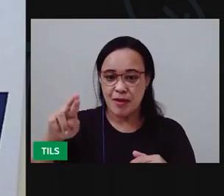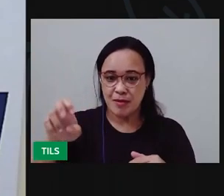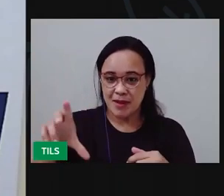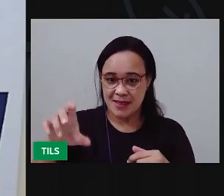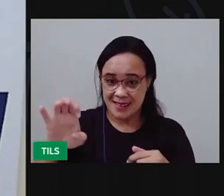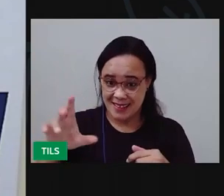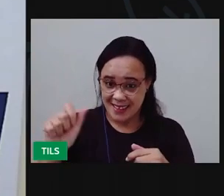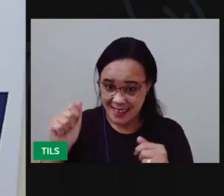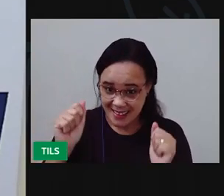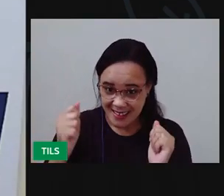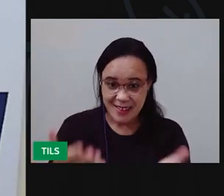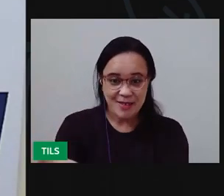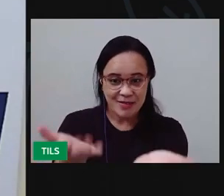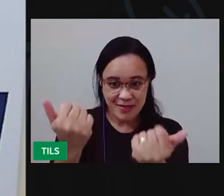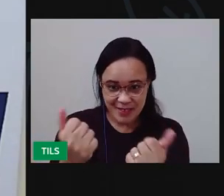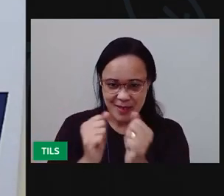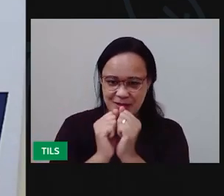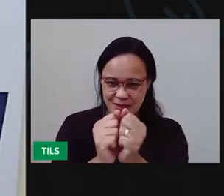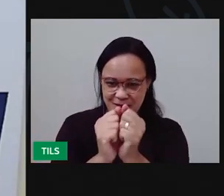a gente já vai começar.